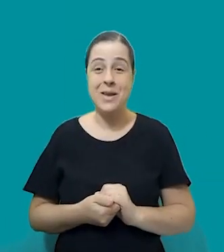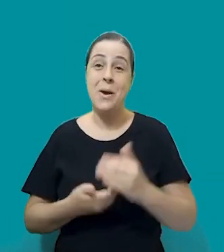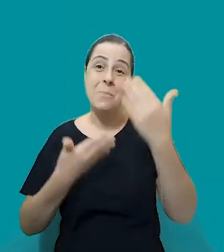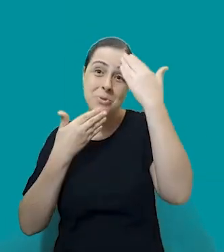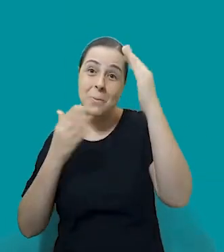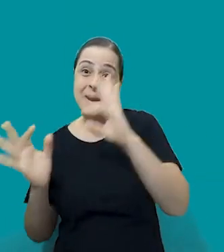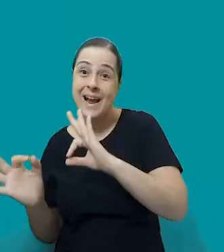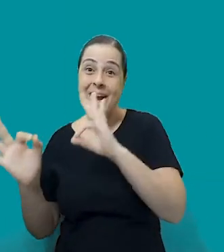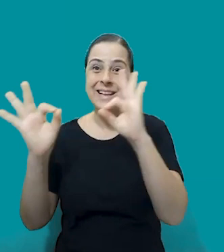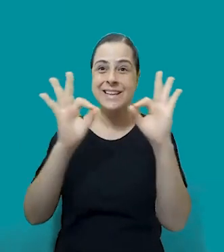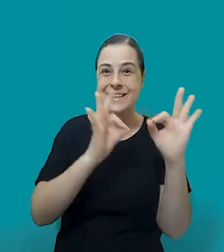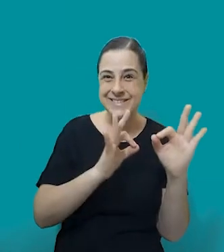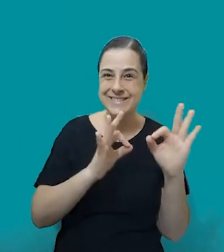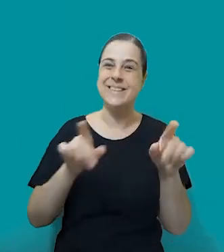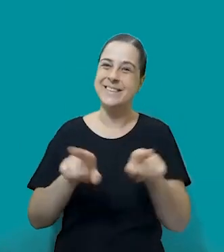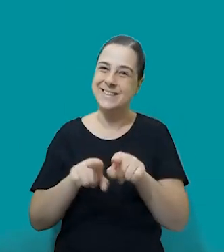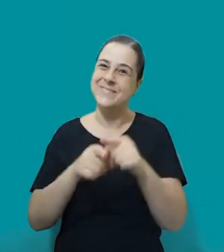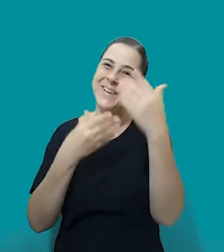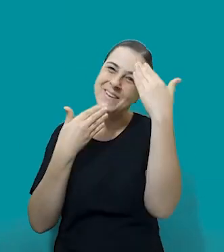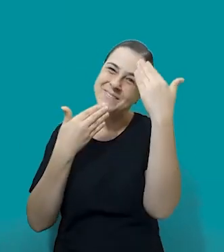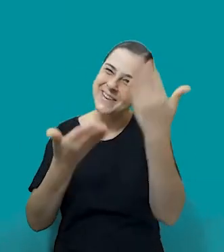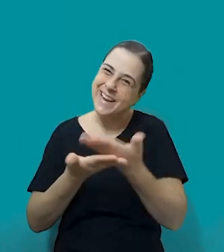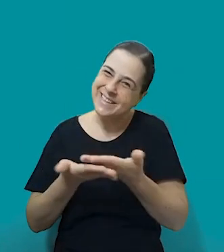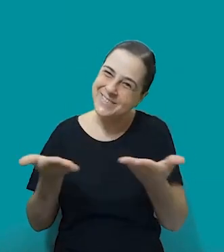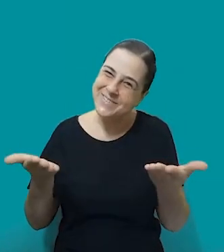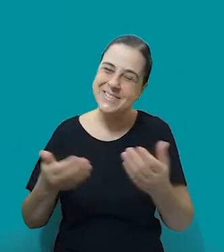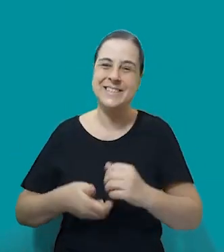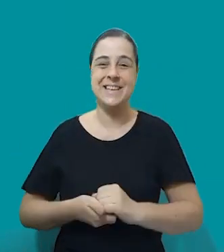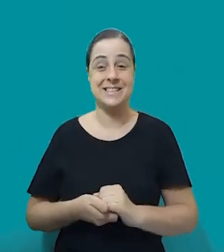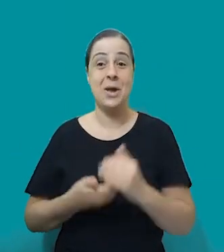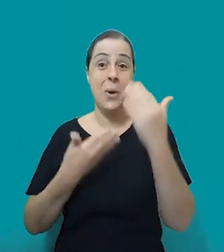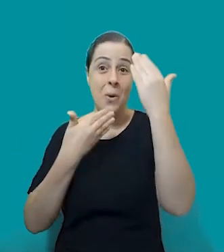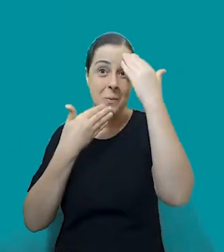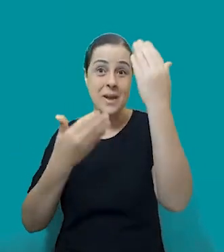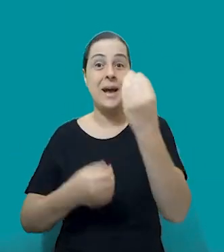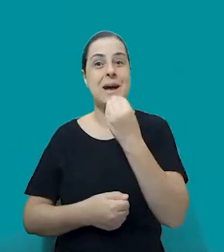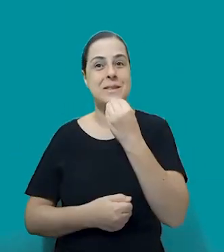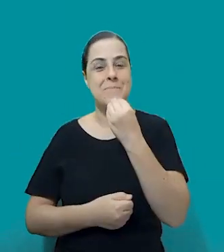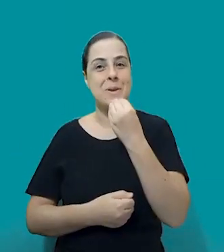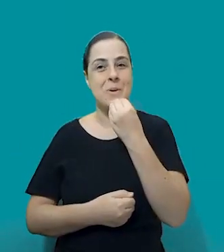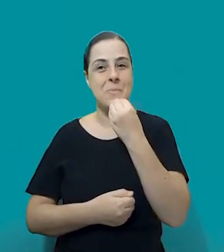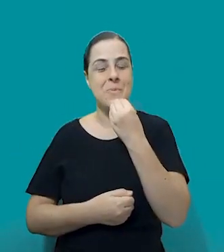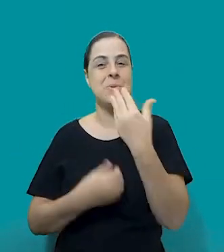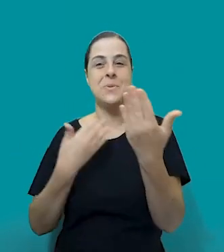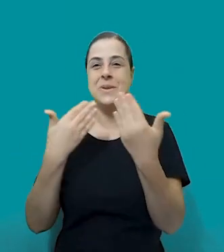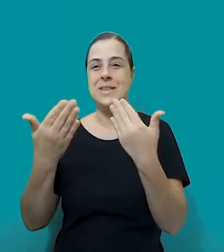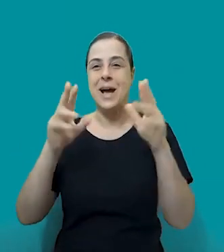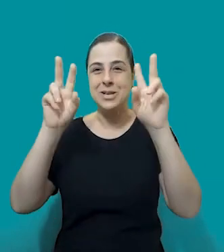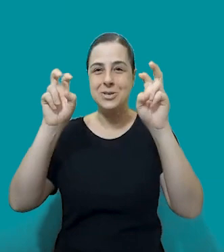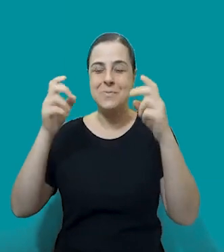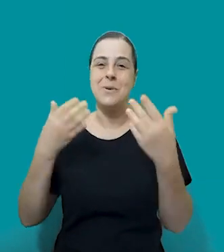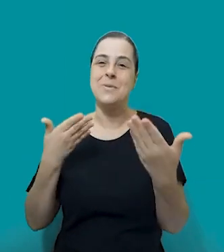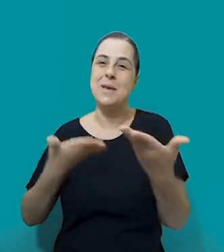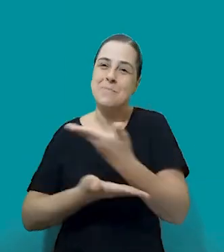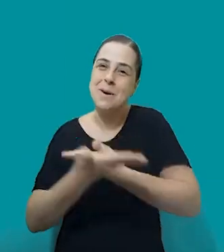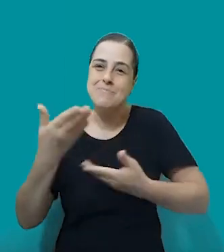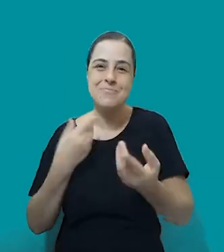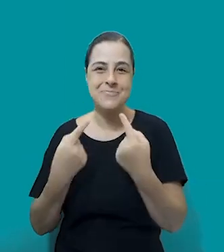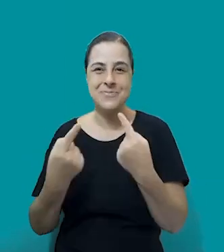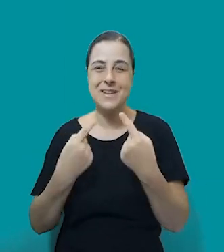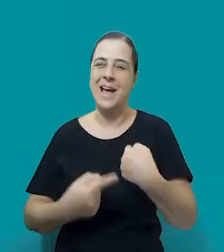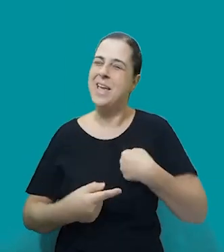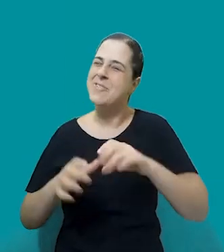ouviu até aqui. Deia, obrigada também. Obrigada, gente. Obrigada pelo espaço, que vocês sempre abrem para a discussão do tema. Estou à disposição.